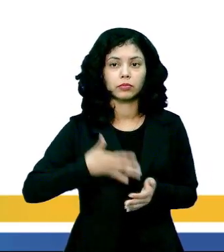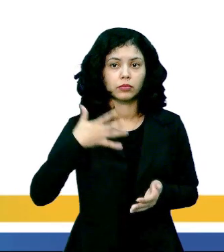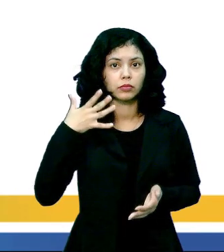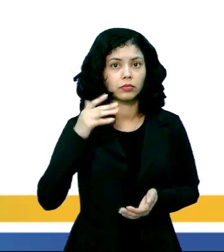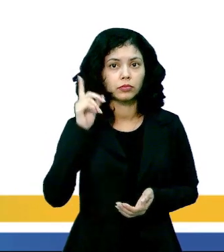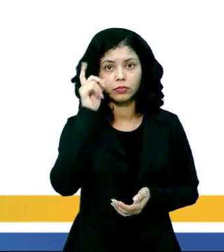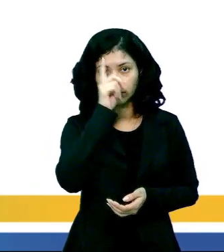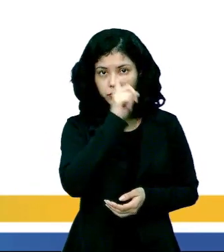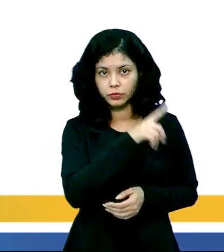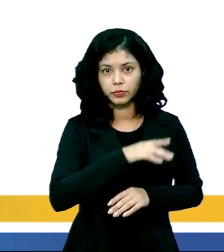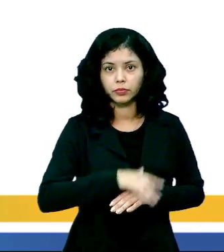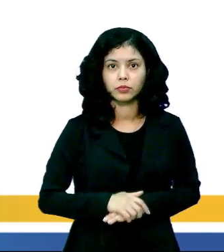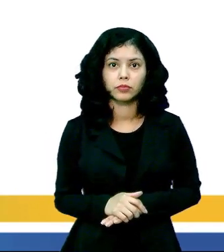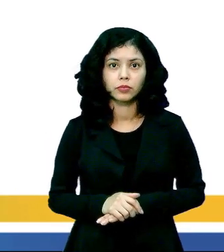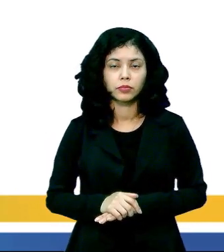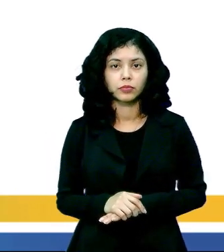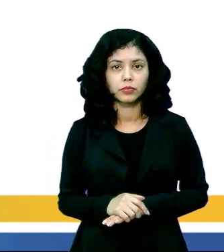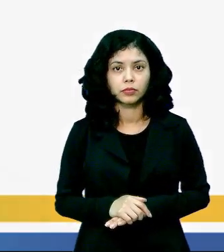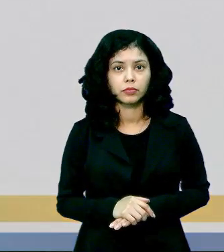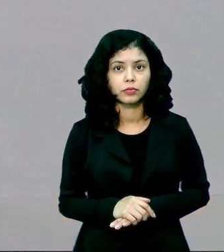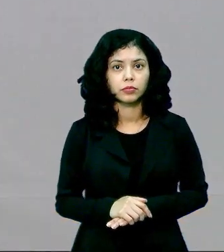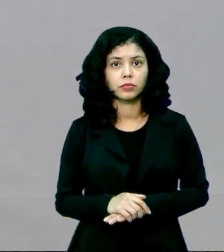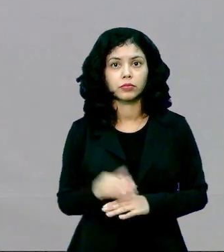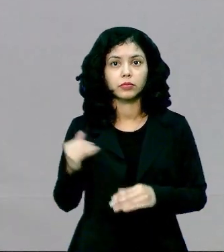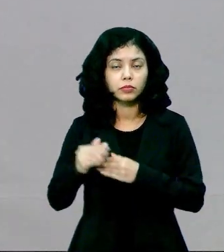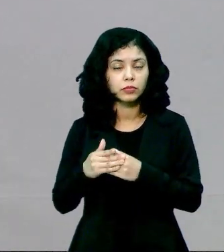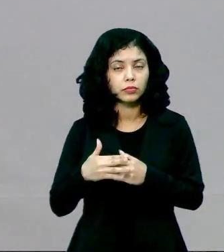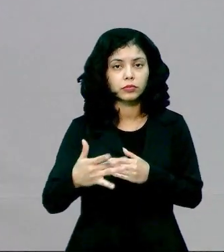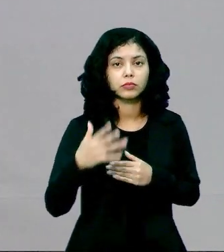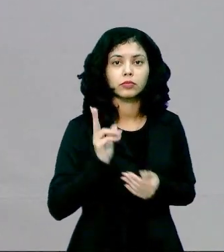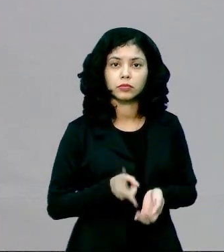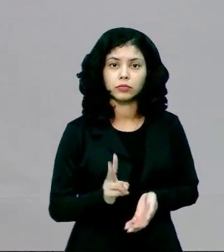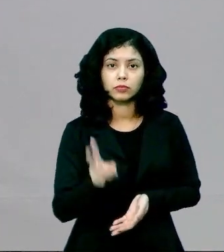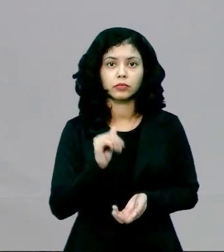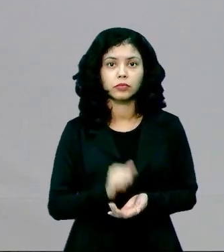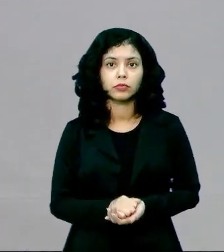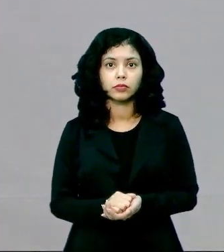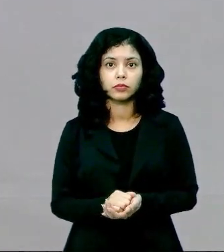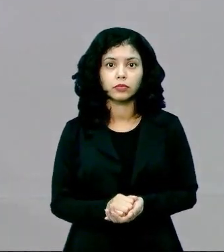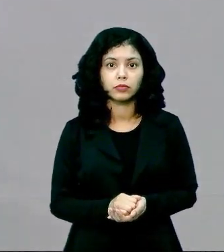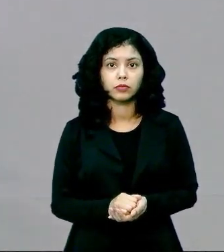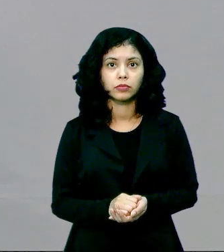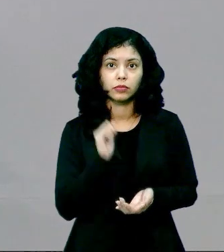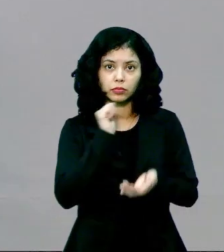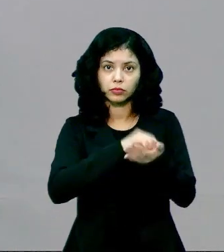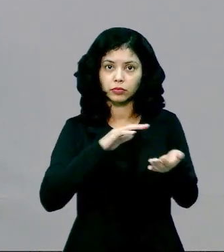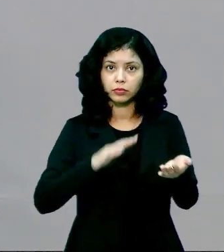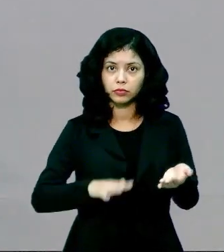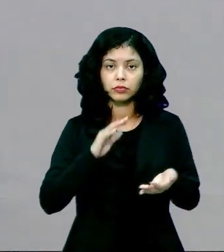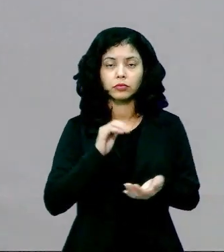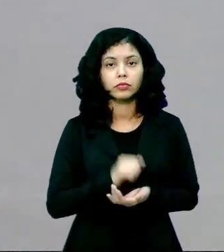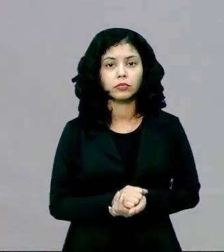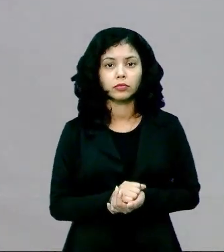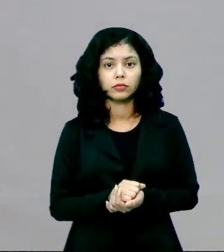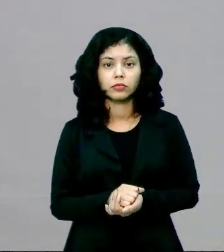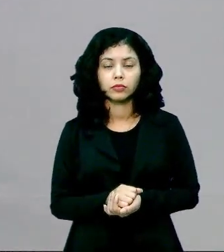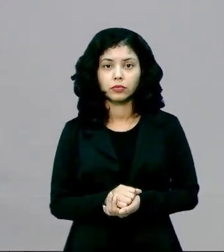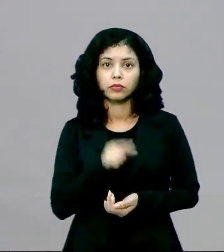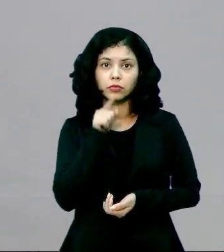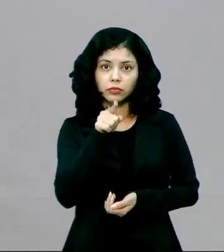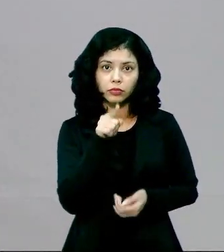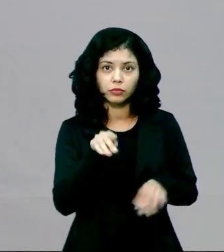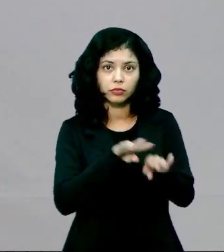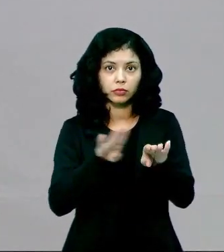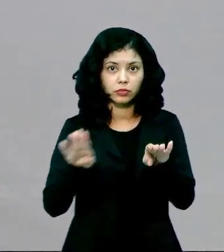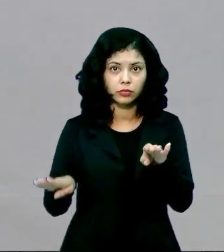mais dificuldades. E aí eu quero avançar, antes de ir para o nosso exercitando, que